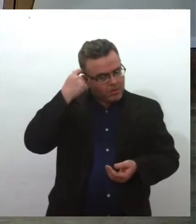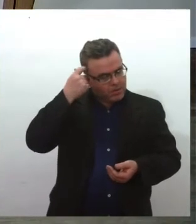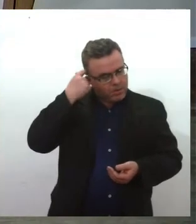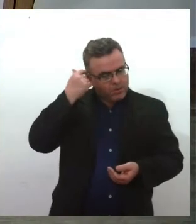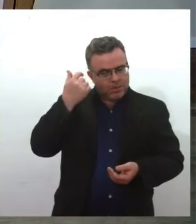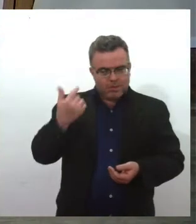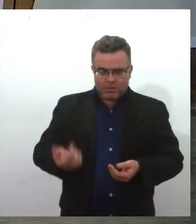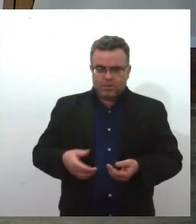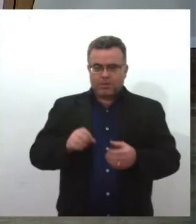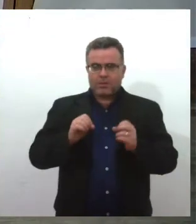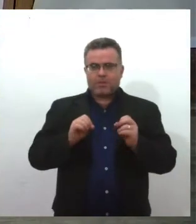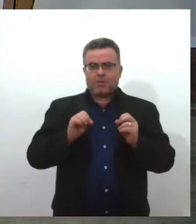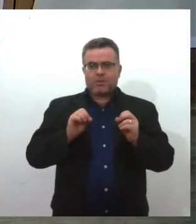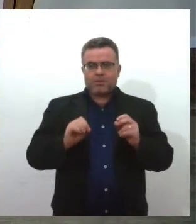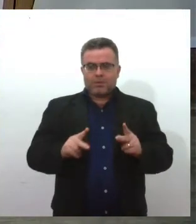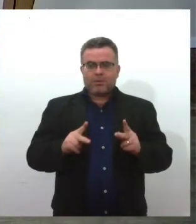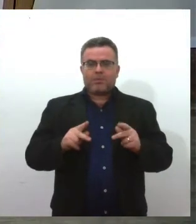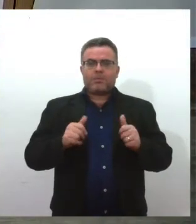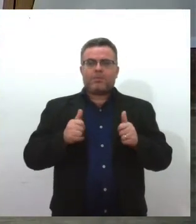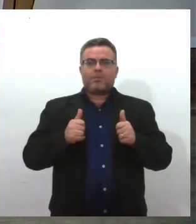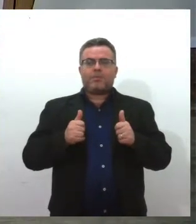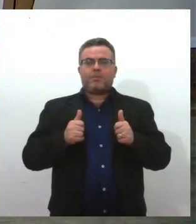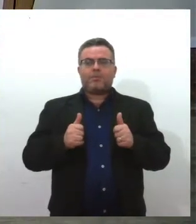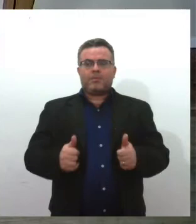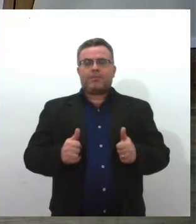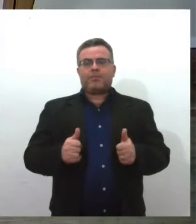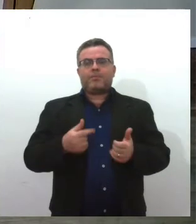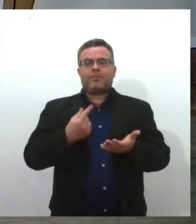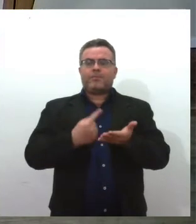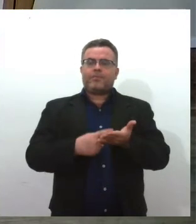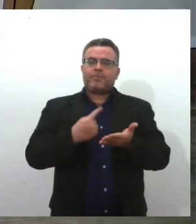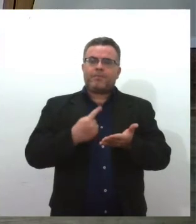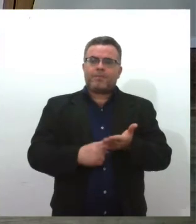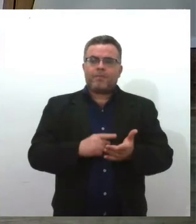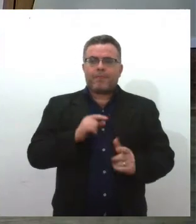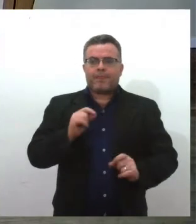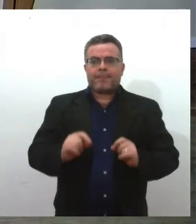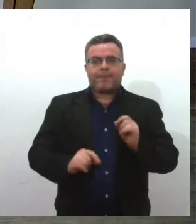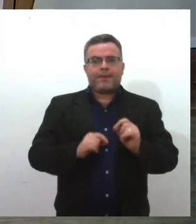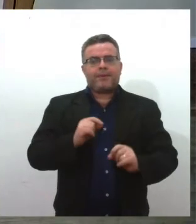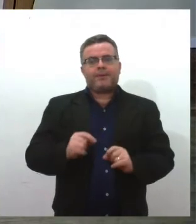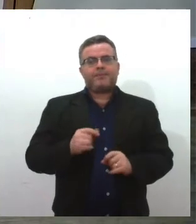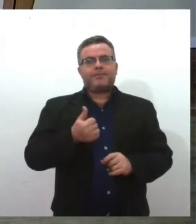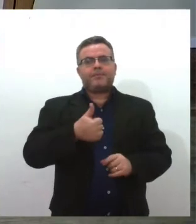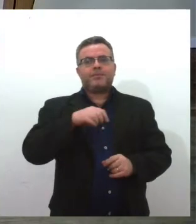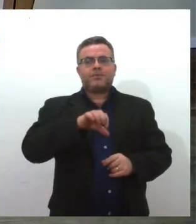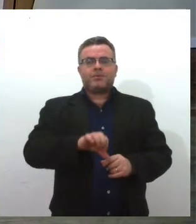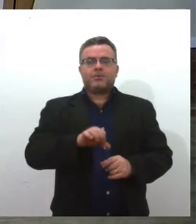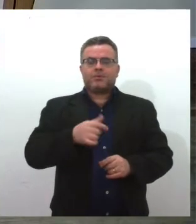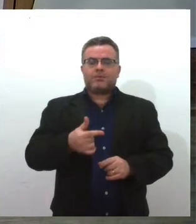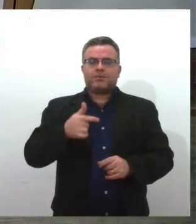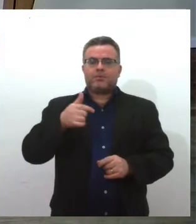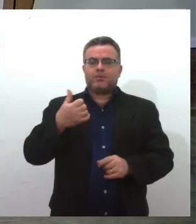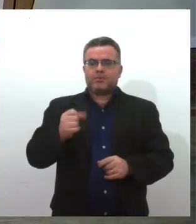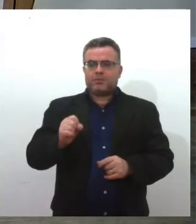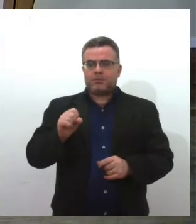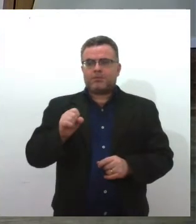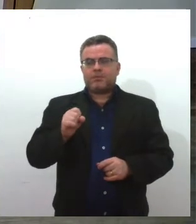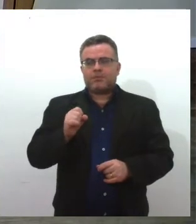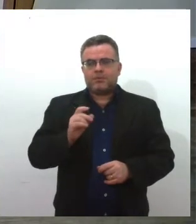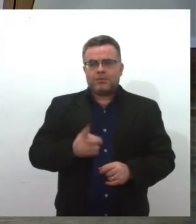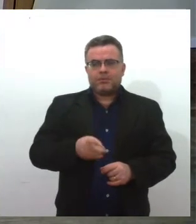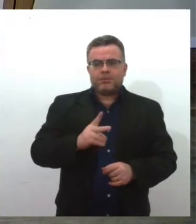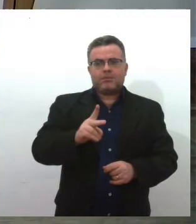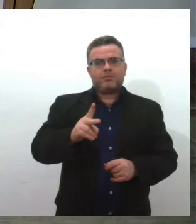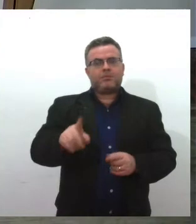vamos ter uma mulher eleita prefeita no Rio Grande do Norte, em 1928, Alzira Soriano. Sim. Nós